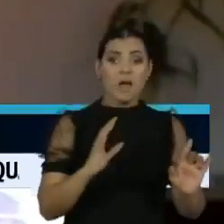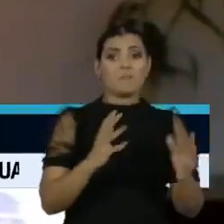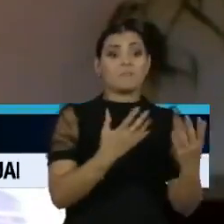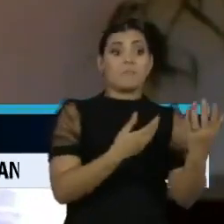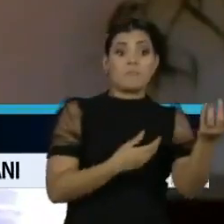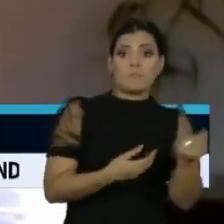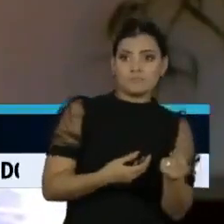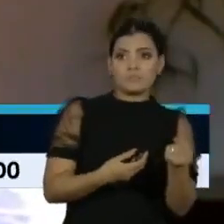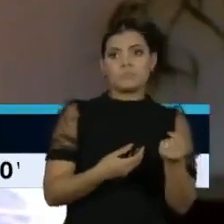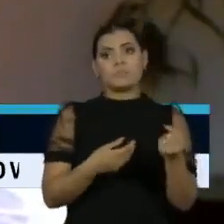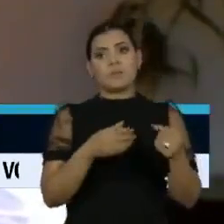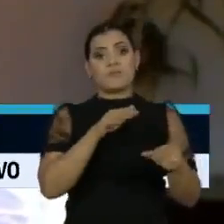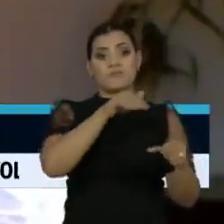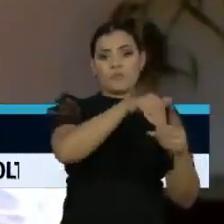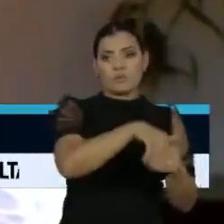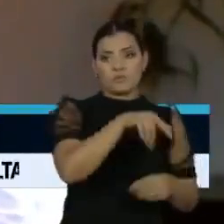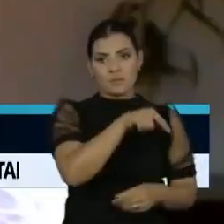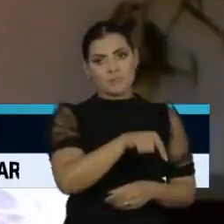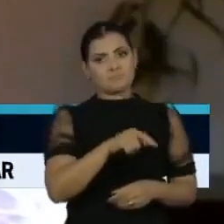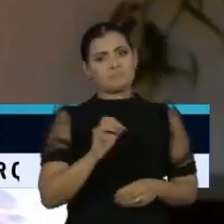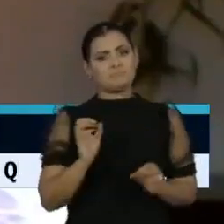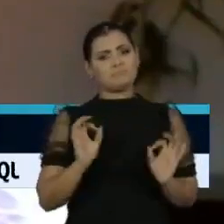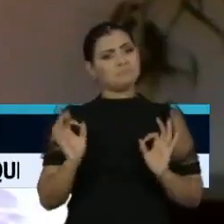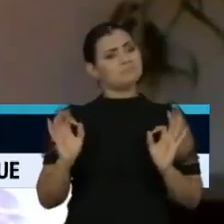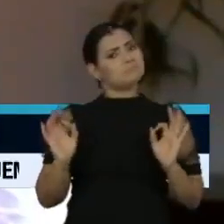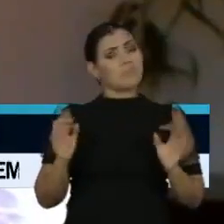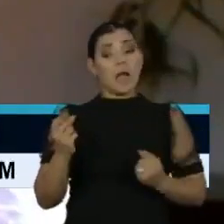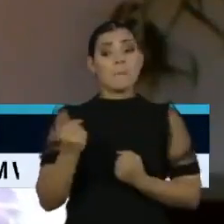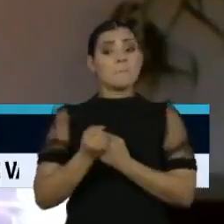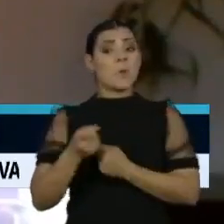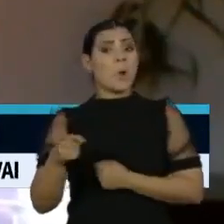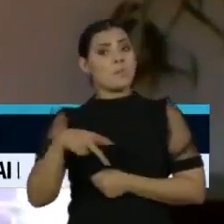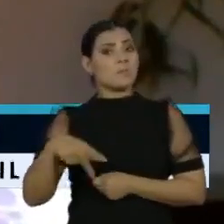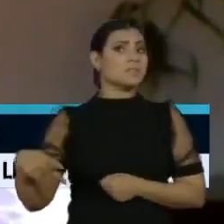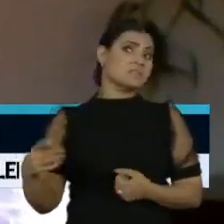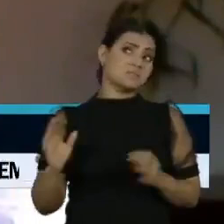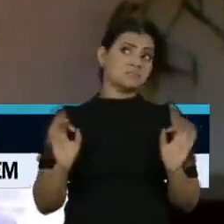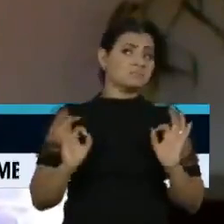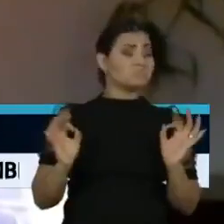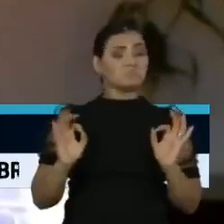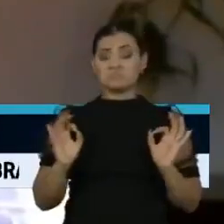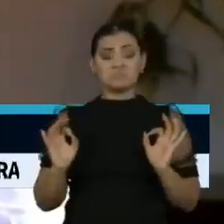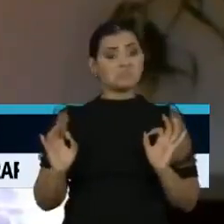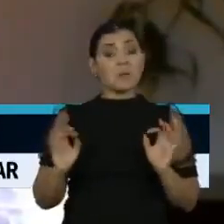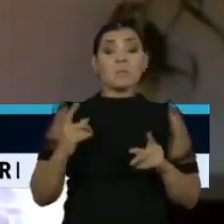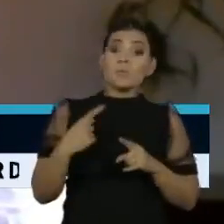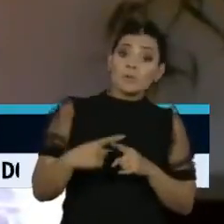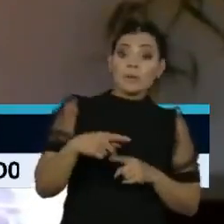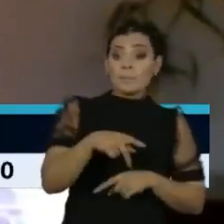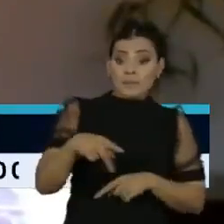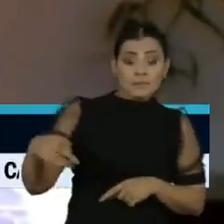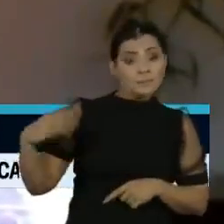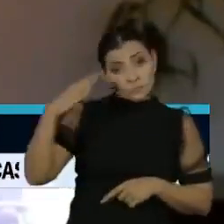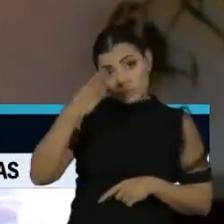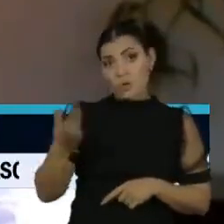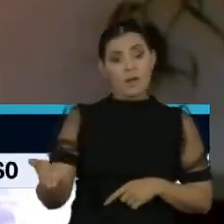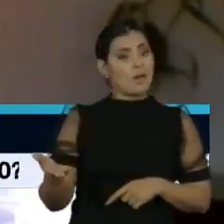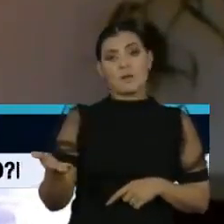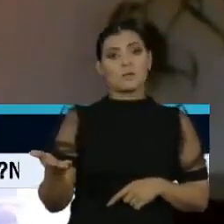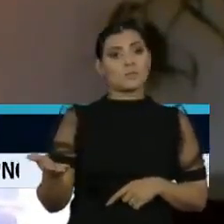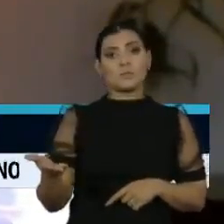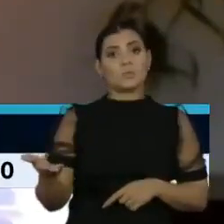emergencial e votar em determinado candidato apoiado pelo presidente. Mesmo porque o presidente ainda não